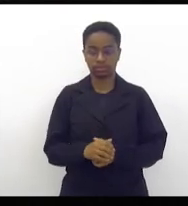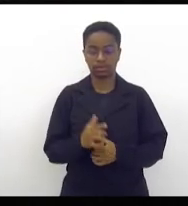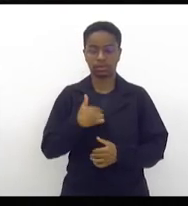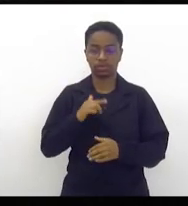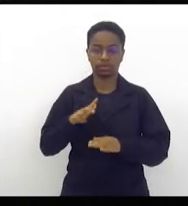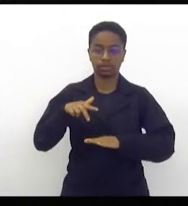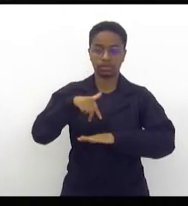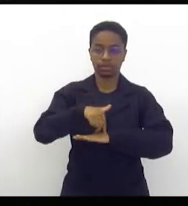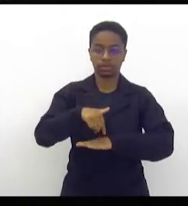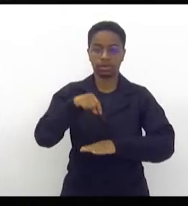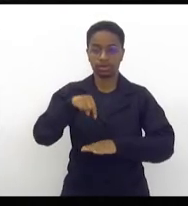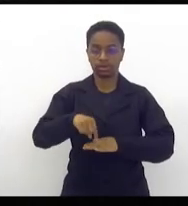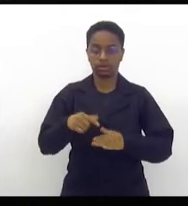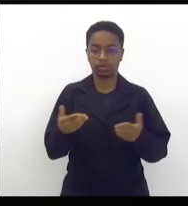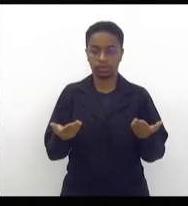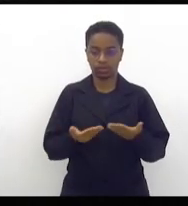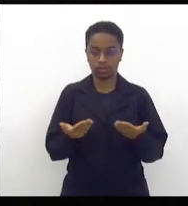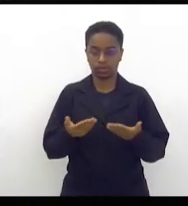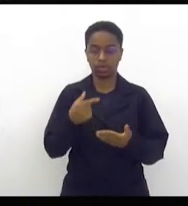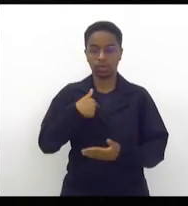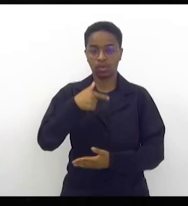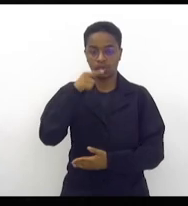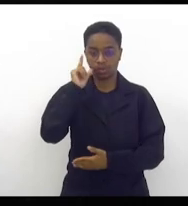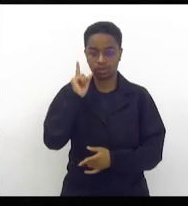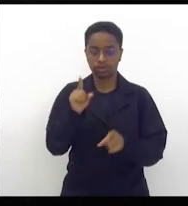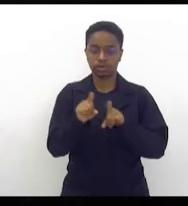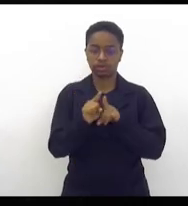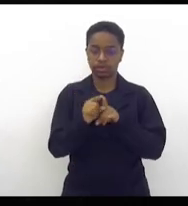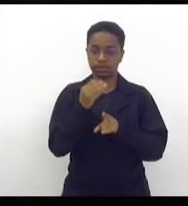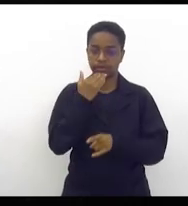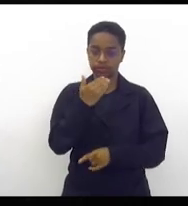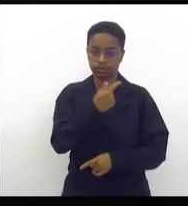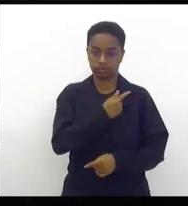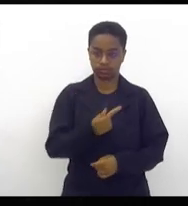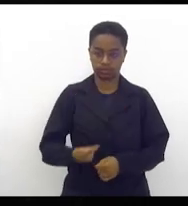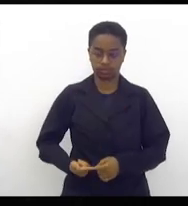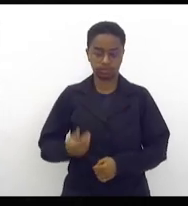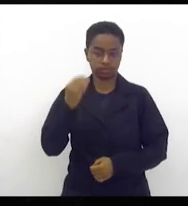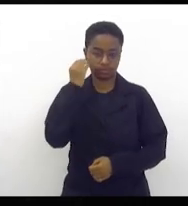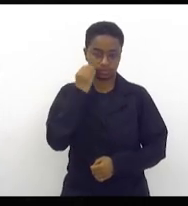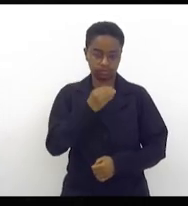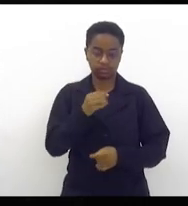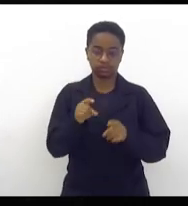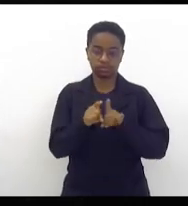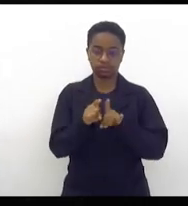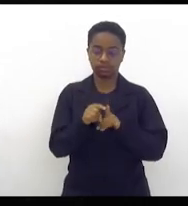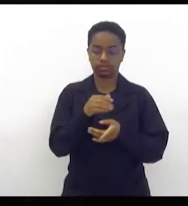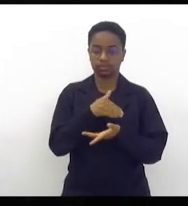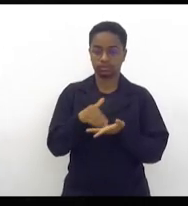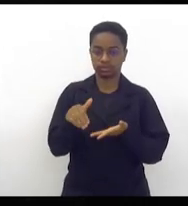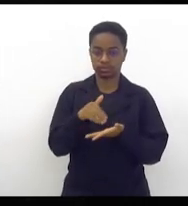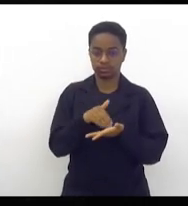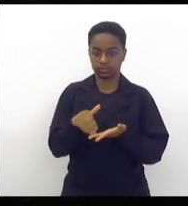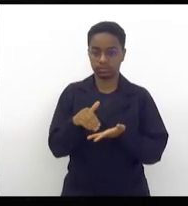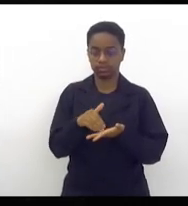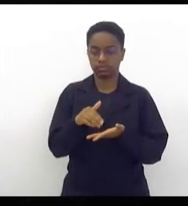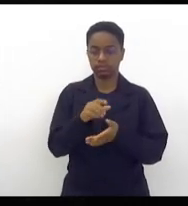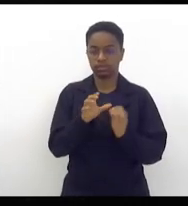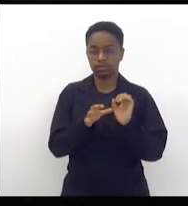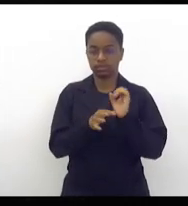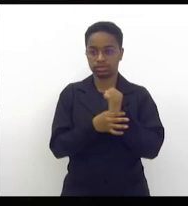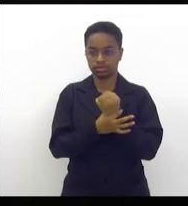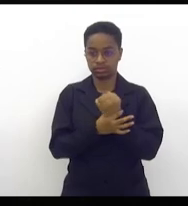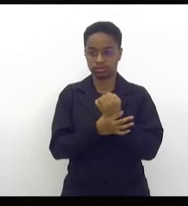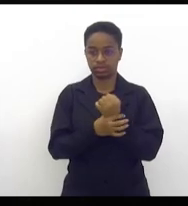aqui na tribuna, ontem estive aqui, fiz um pedido ao nosso governador Cláudio Castro, ao nosso secretário de Segurança